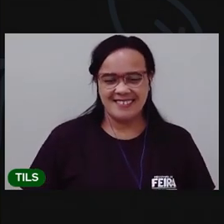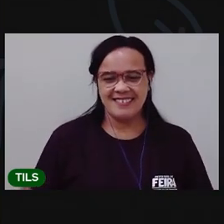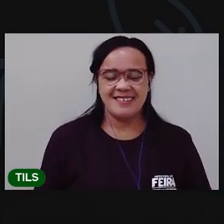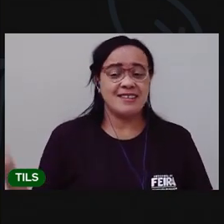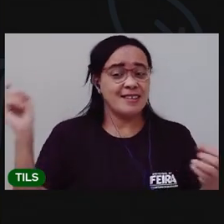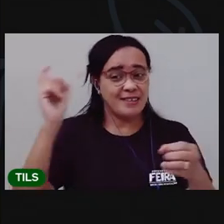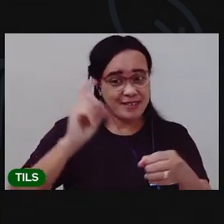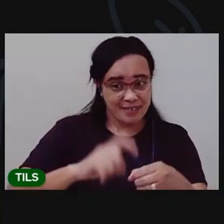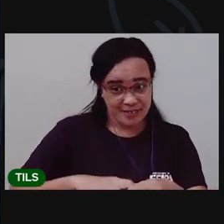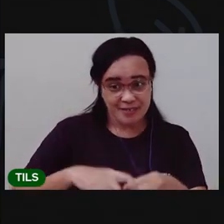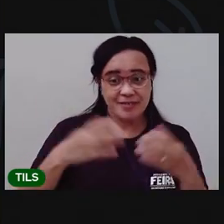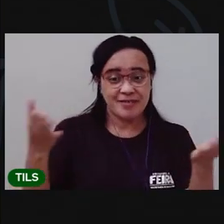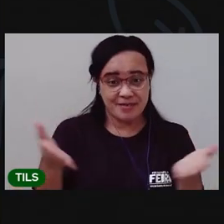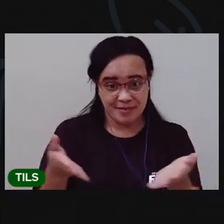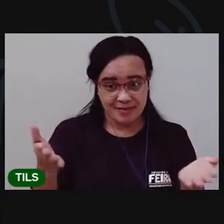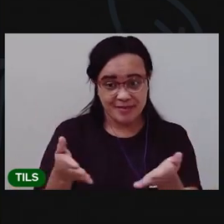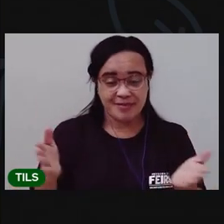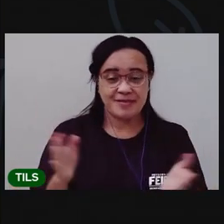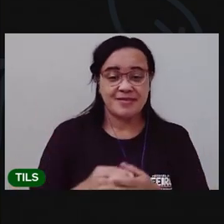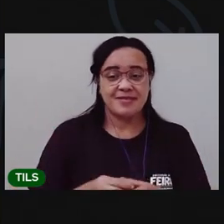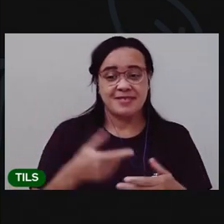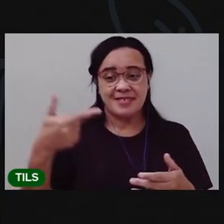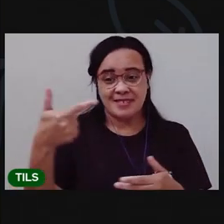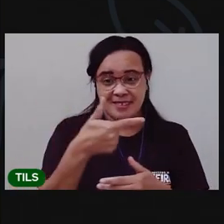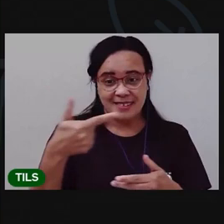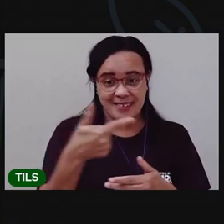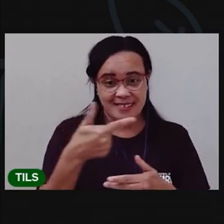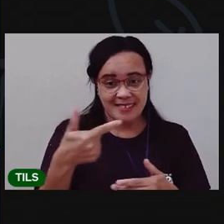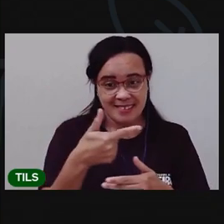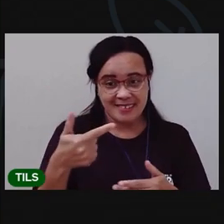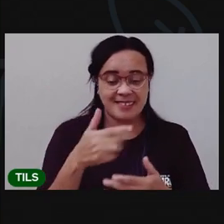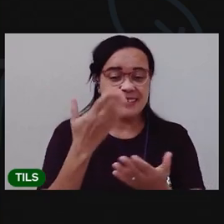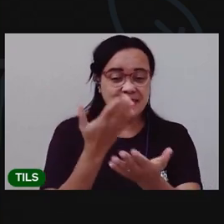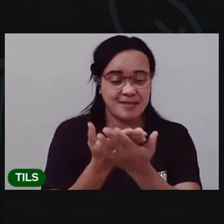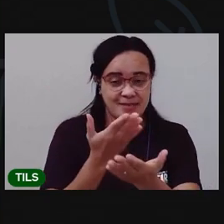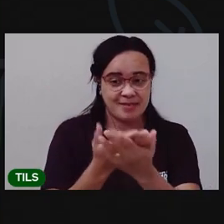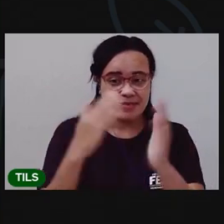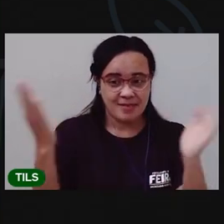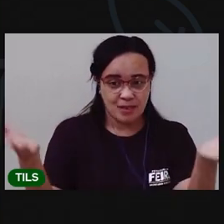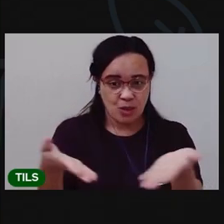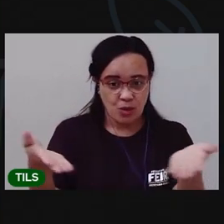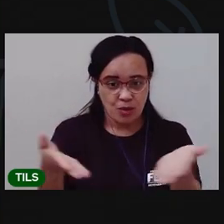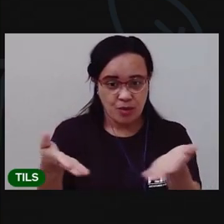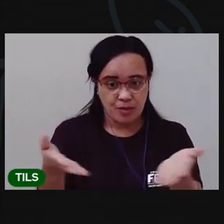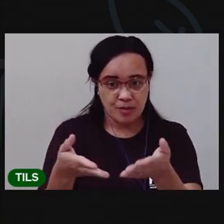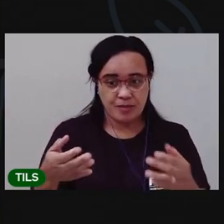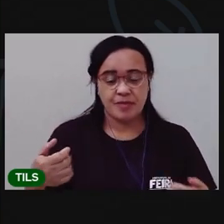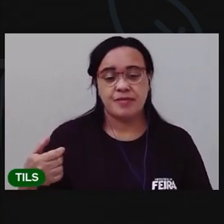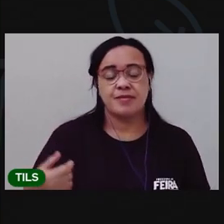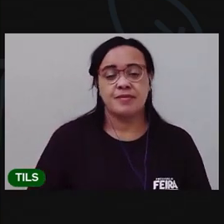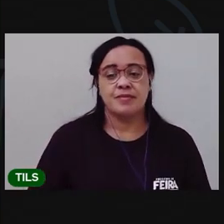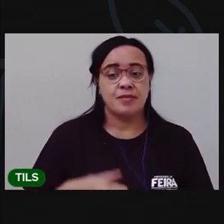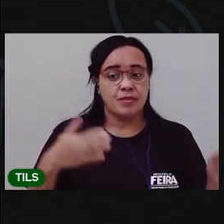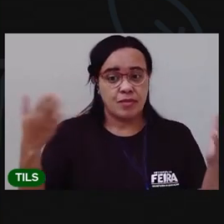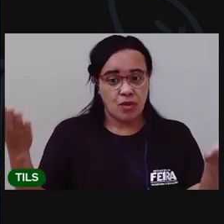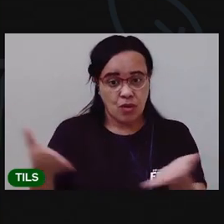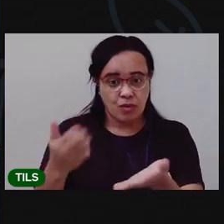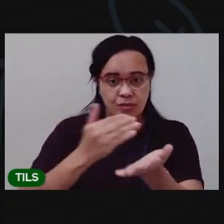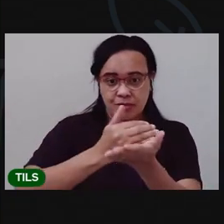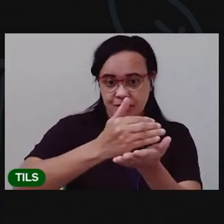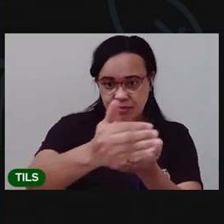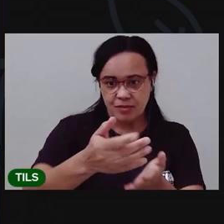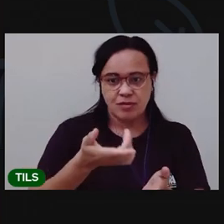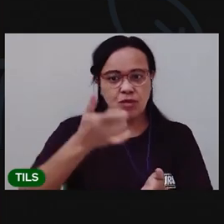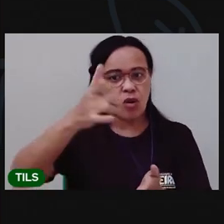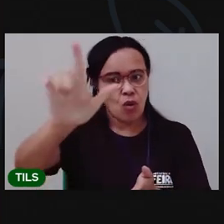volta com o nosso segundo momento da nossa aula de hoje, onde a gente vai continuar agora com outra aula,